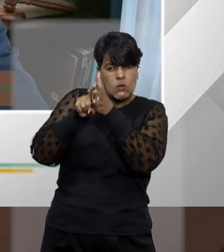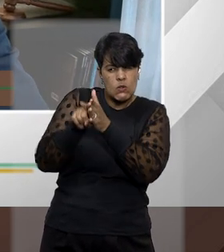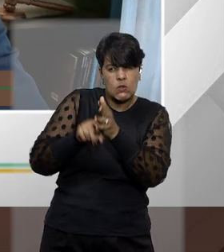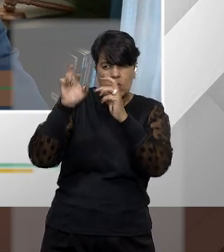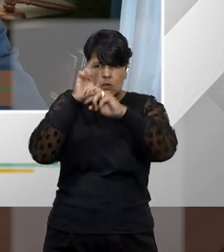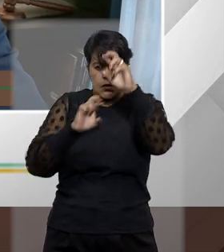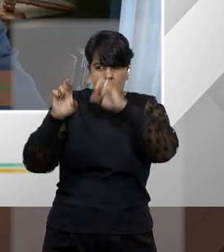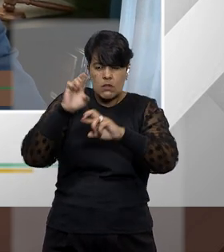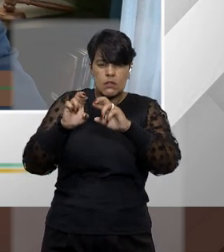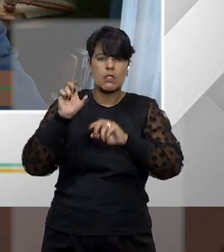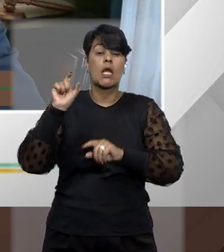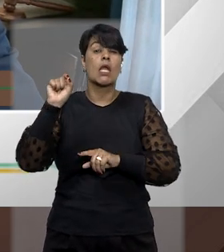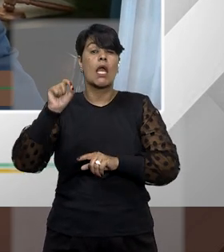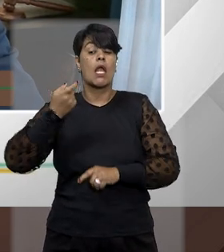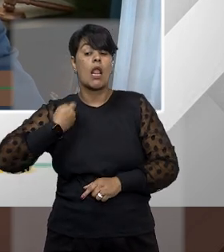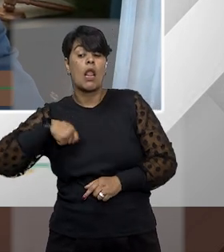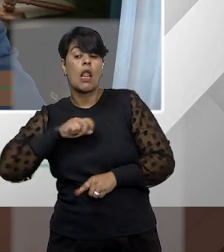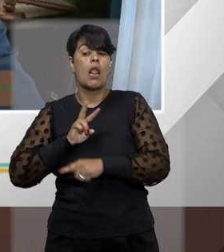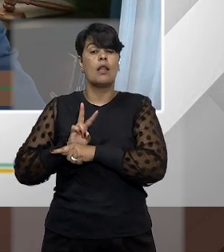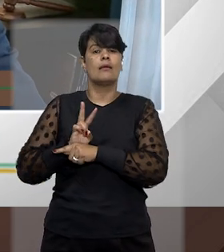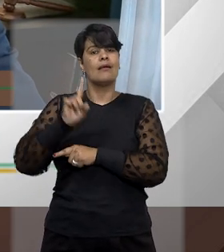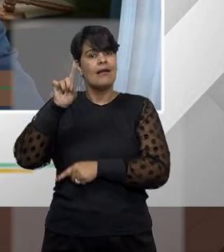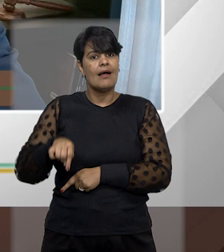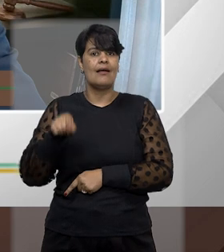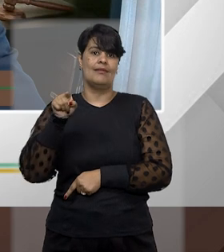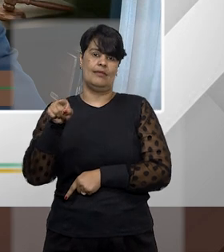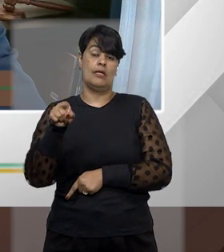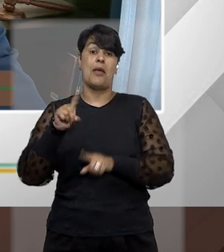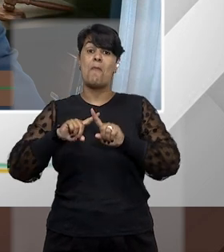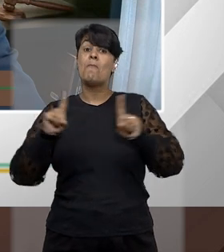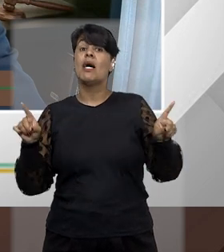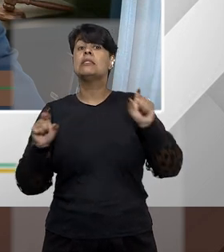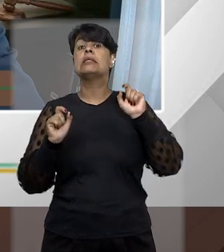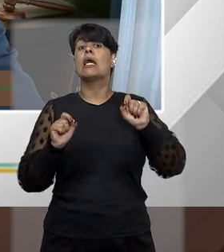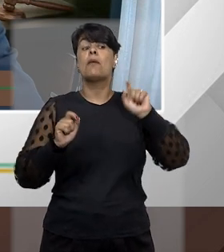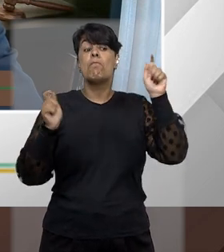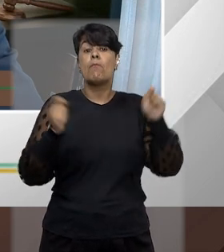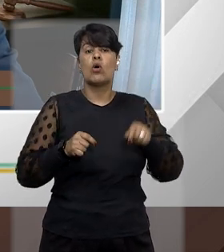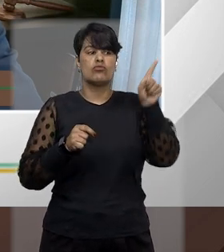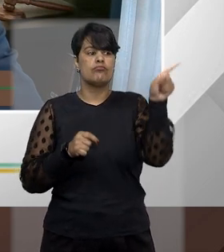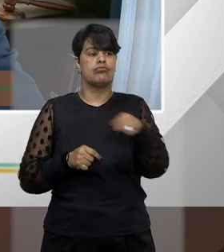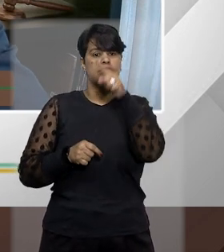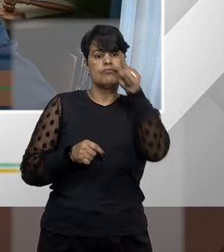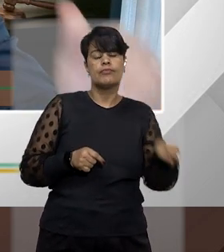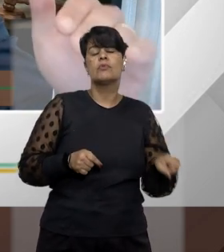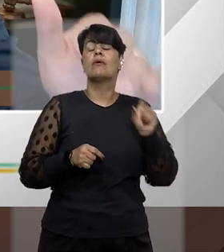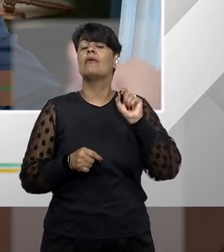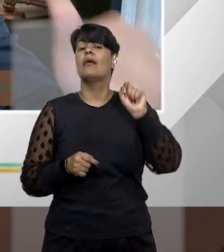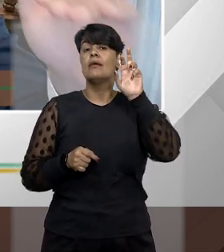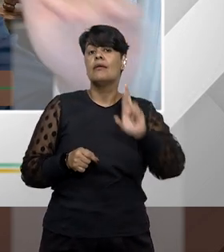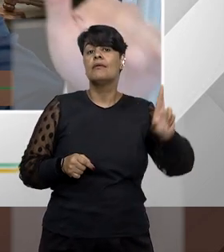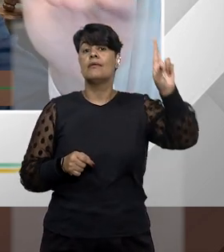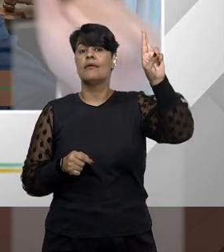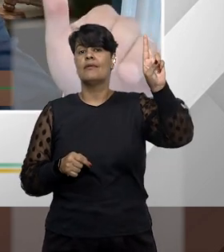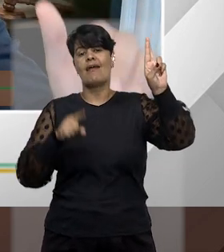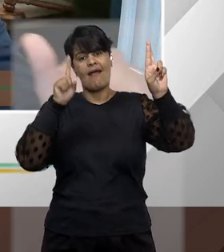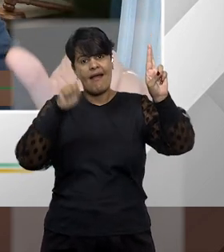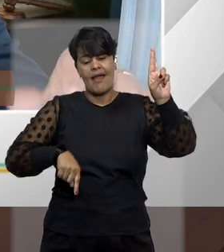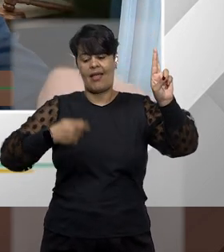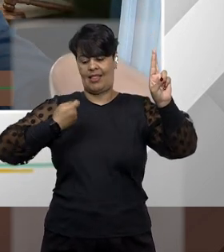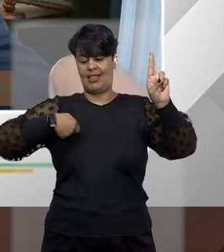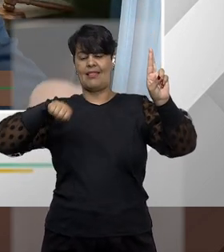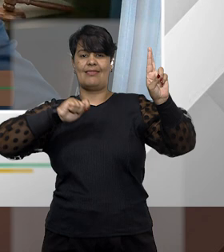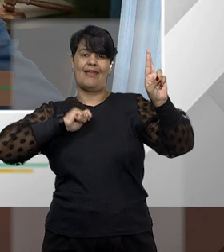Mas quem tem o poder de corrigir o ato, quem tem o poder de decisão de anular aquele ato, vai ser o delegado